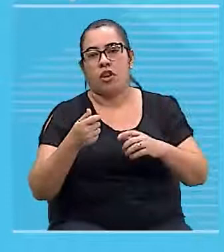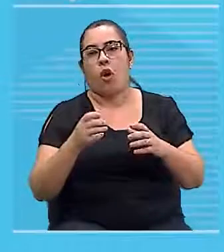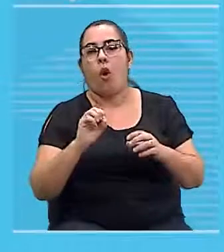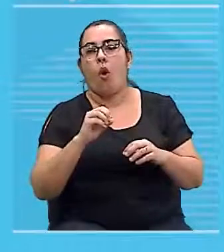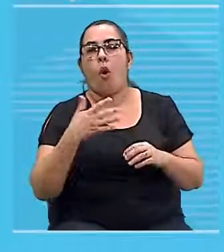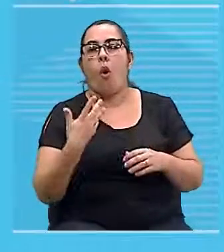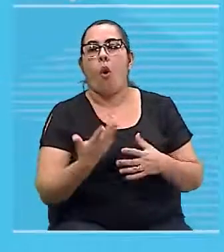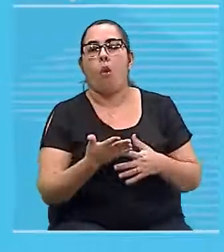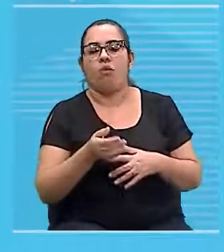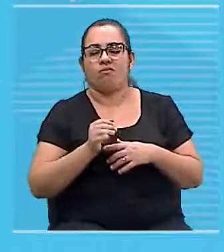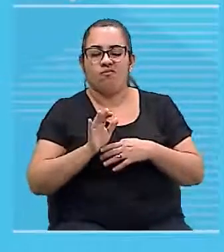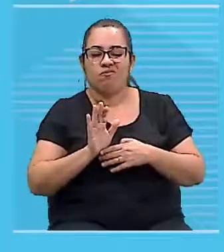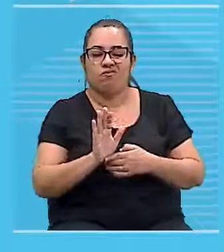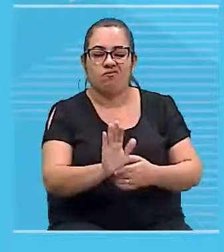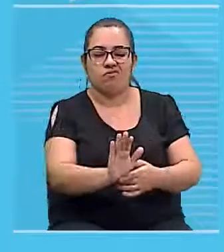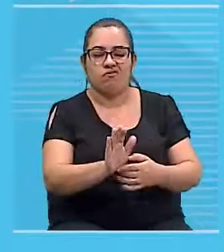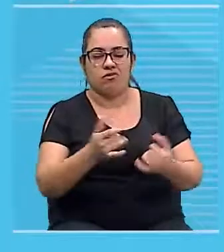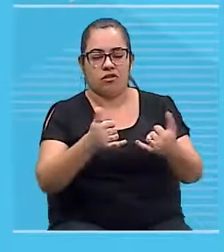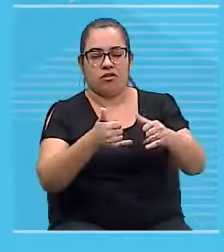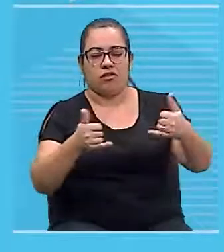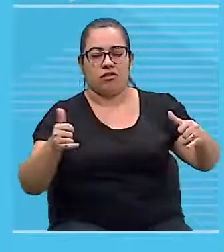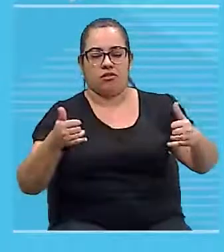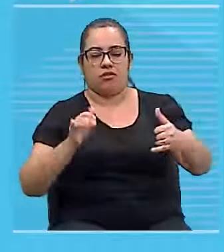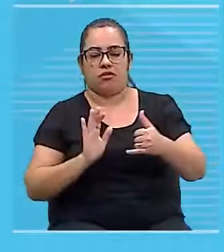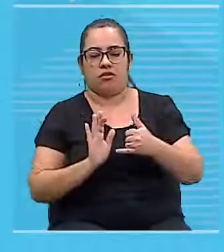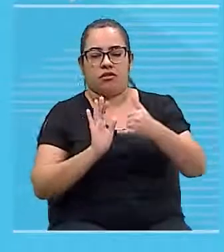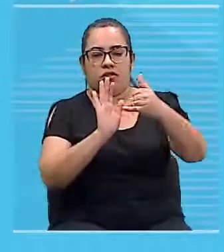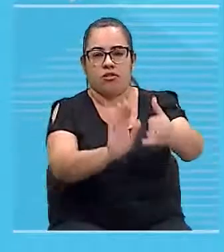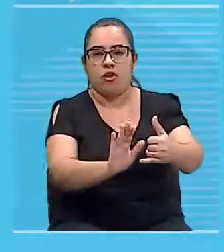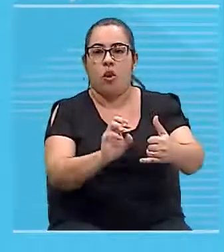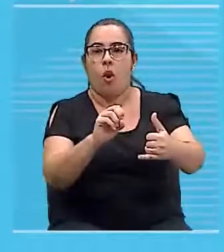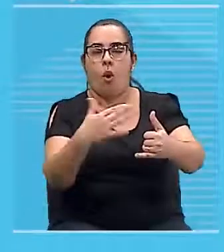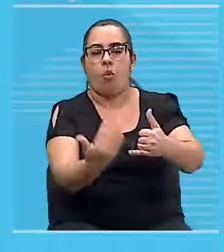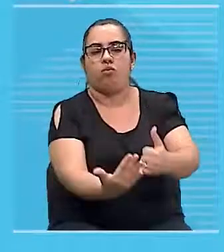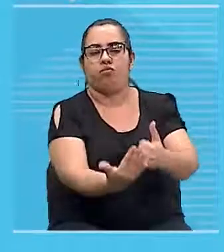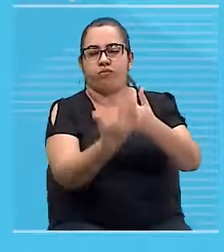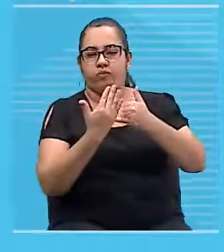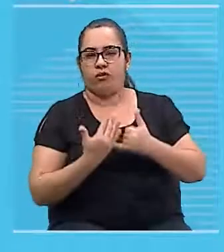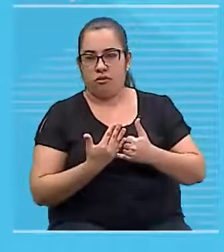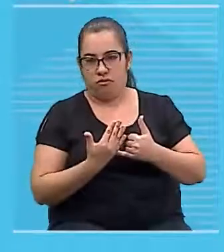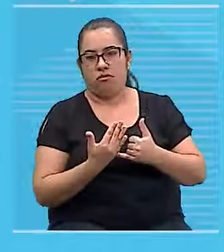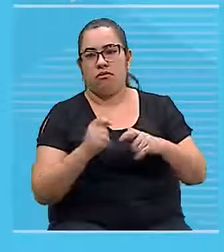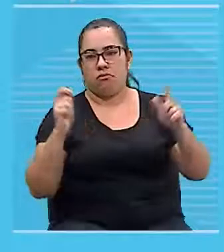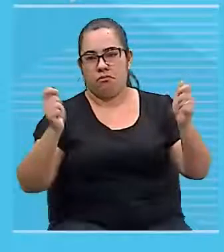empurrar o fio para fora da tela ou para dentro da tela